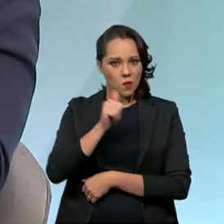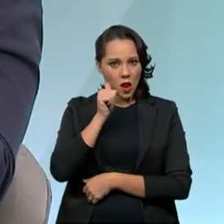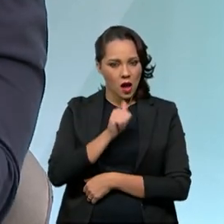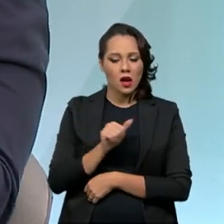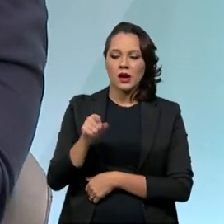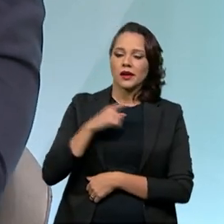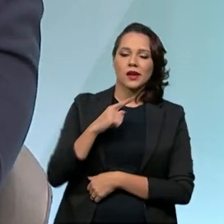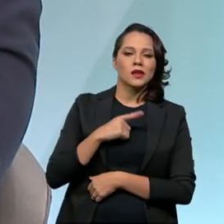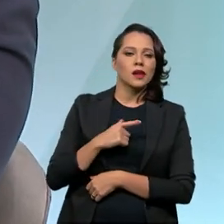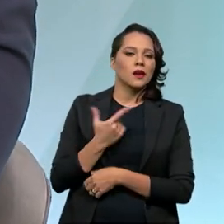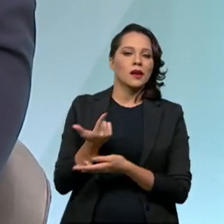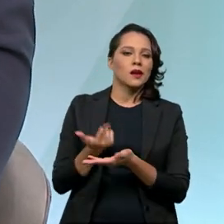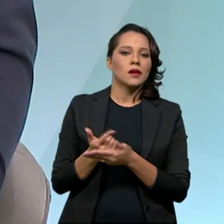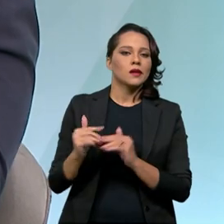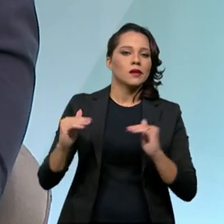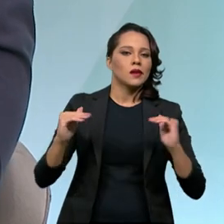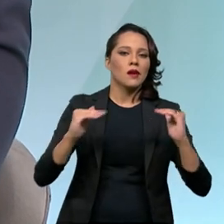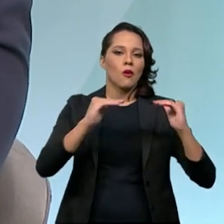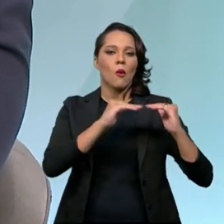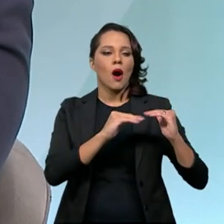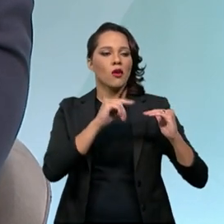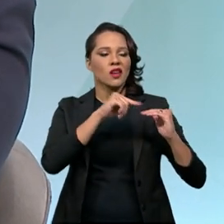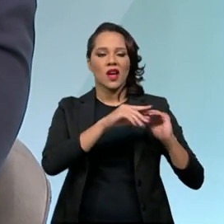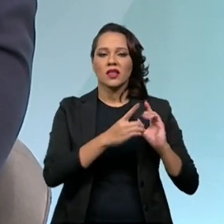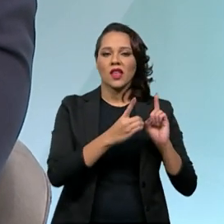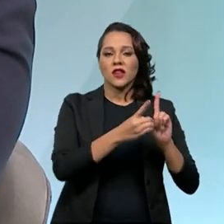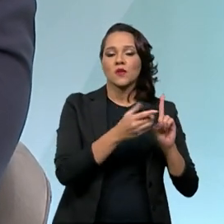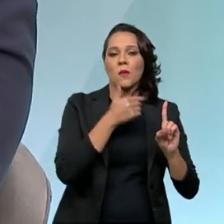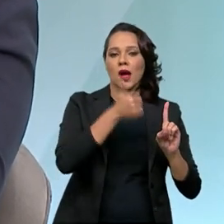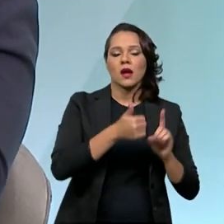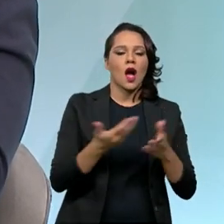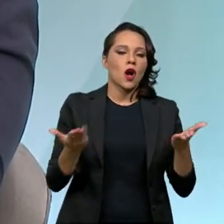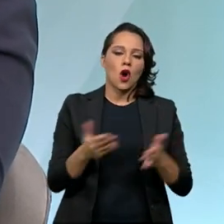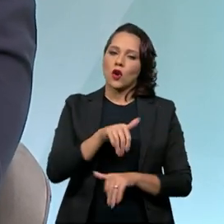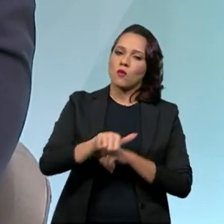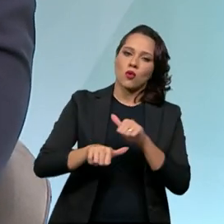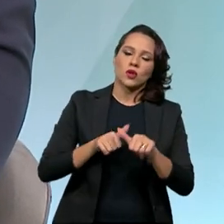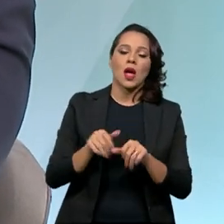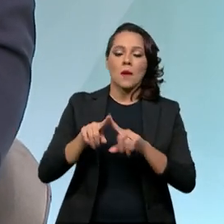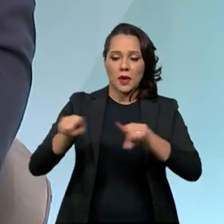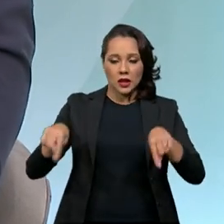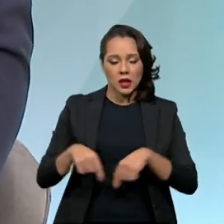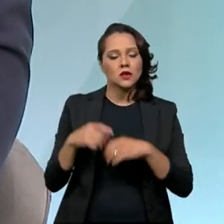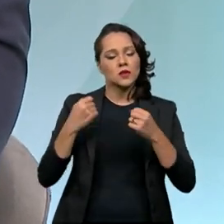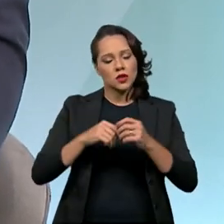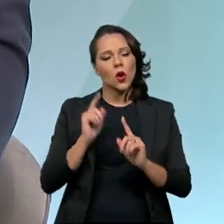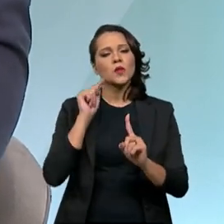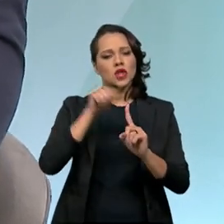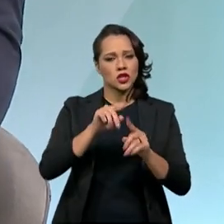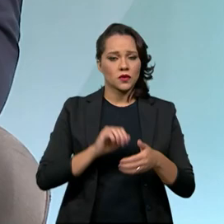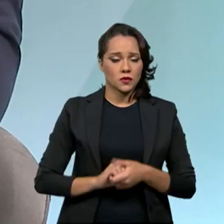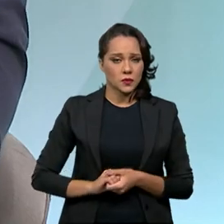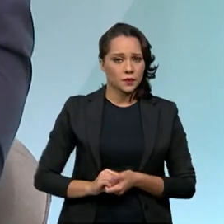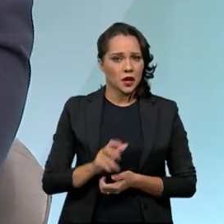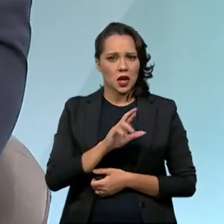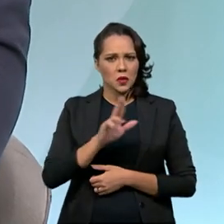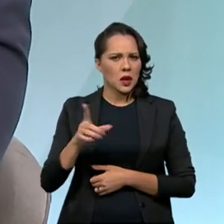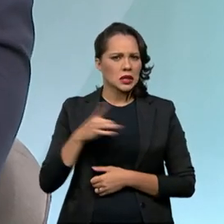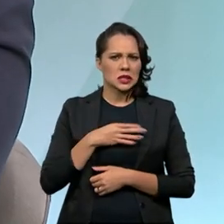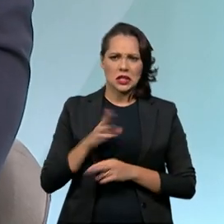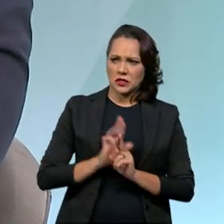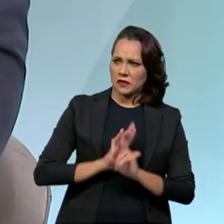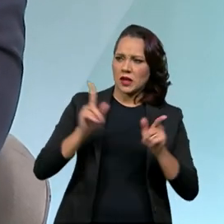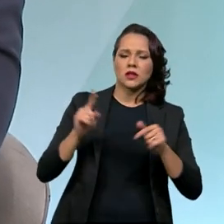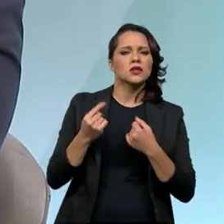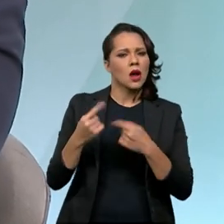receberia absolutamente igual a uma que atendesse bem. A partir de agora, as maternidades vão ter que seguir metas. E não é nada de outro